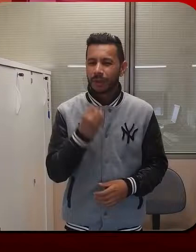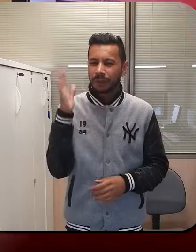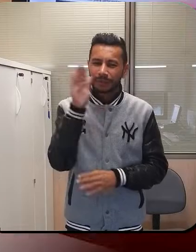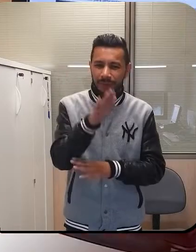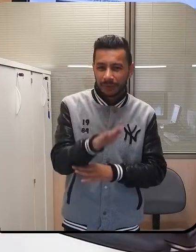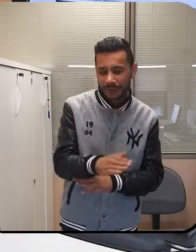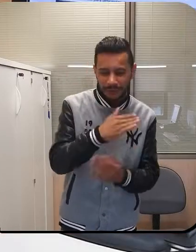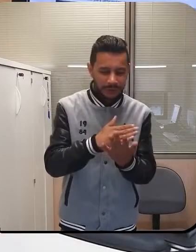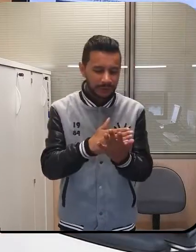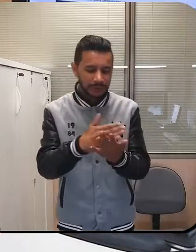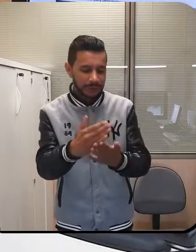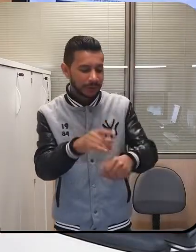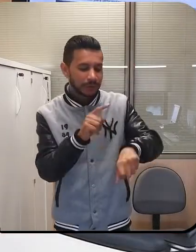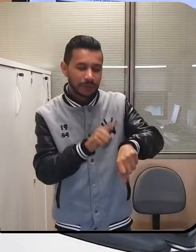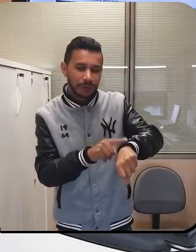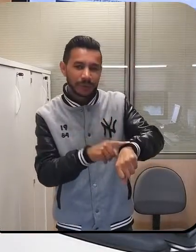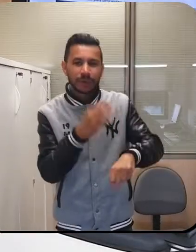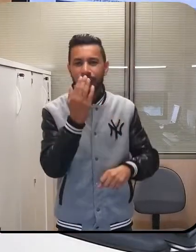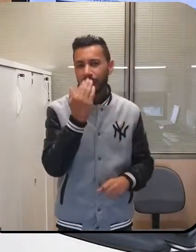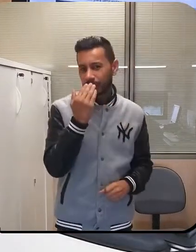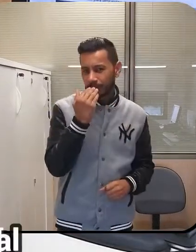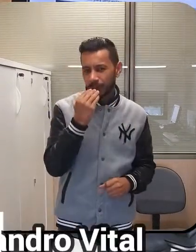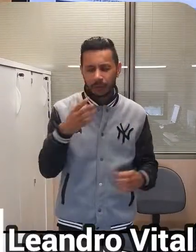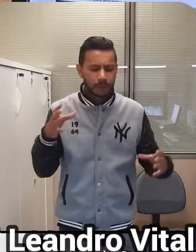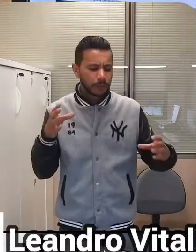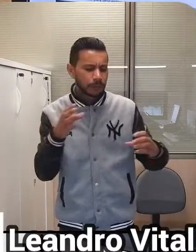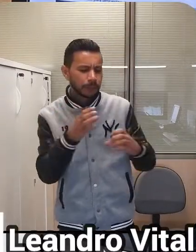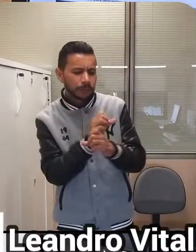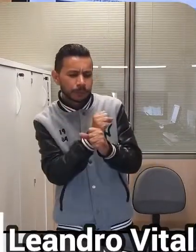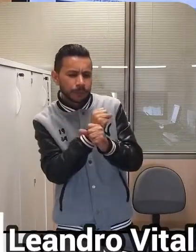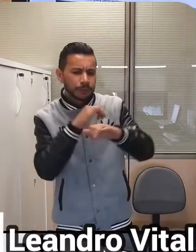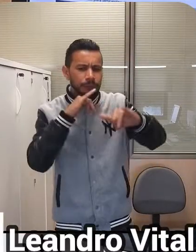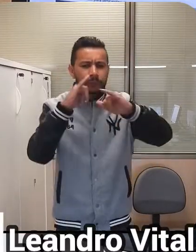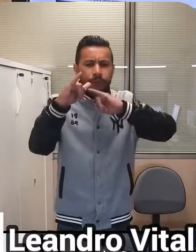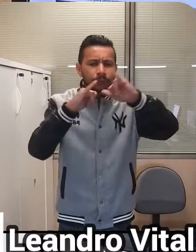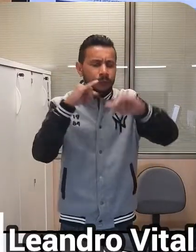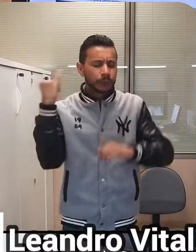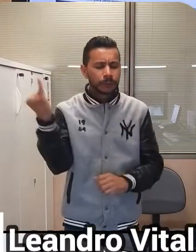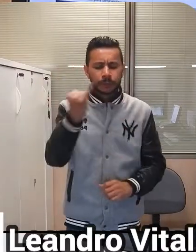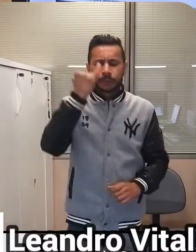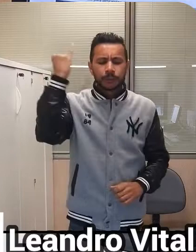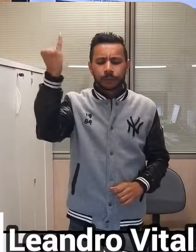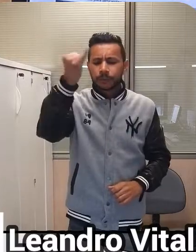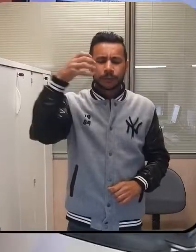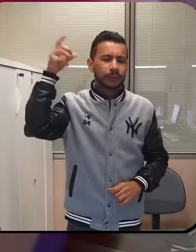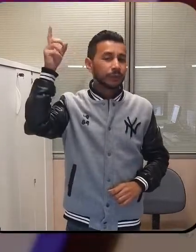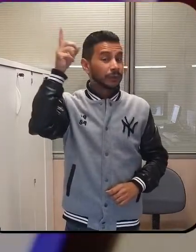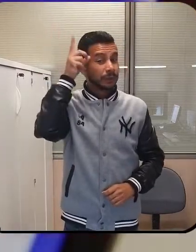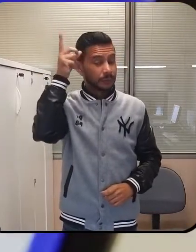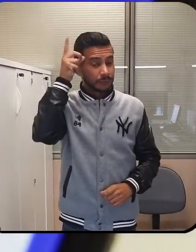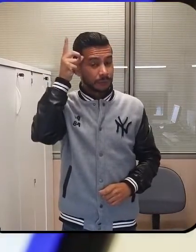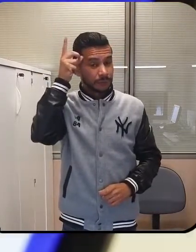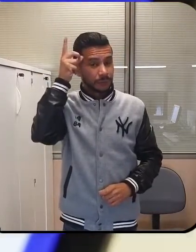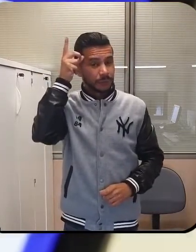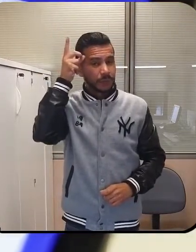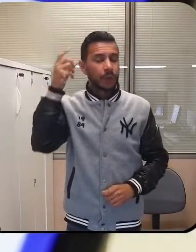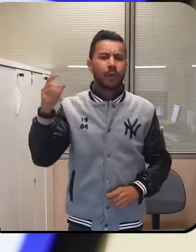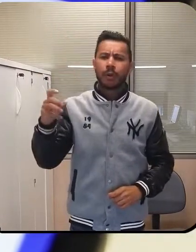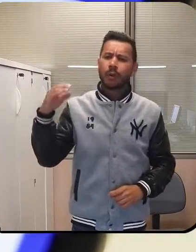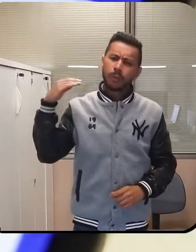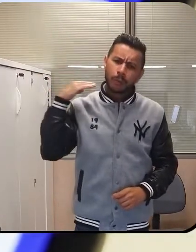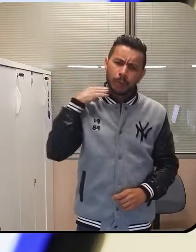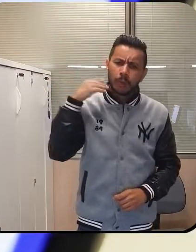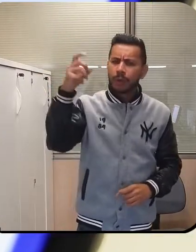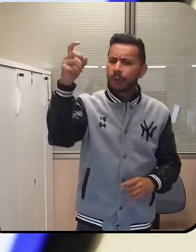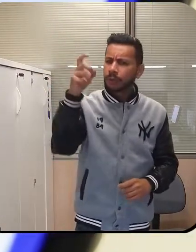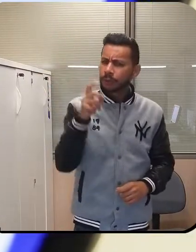Boa tarde, começa agora o Hora da Boy, o seu resumo de notícias mais importantes do dia. Bom, e a Caixa acabou